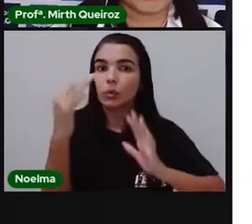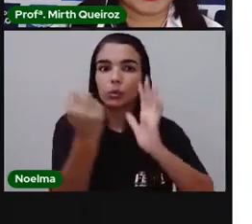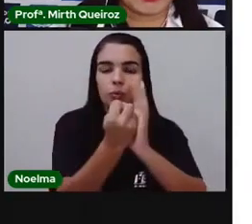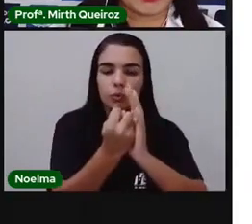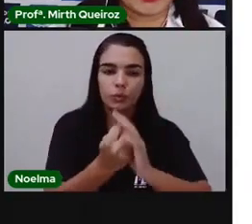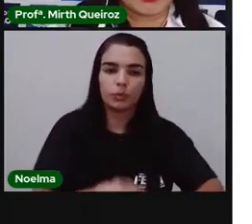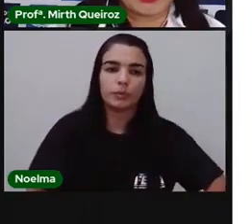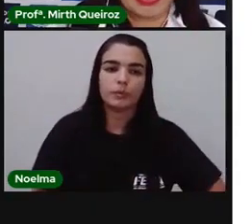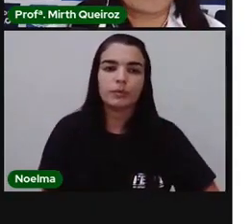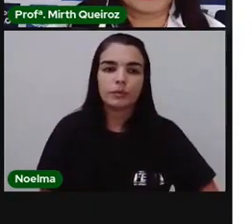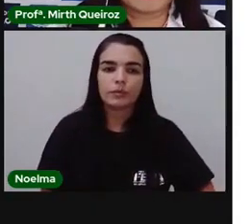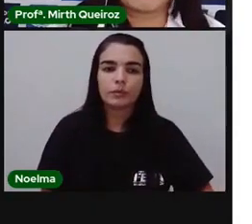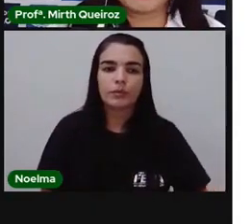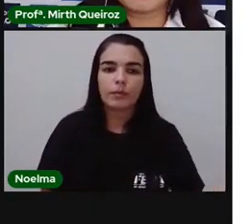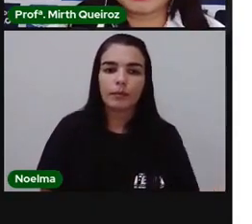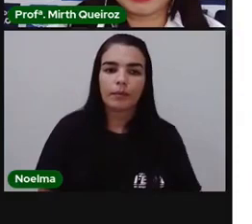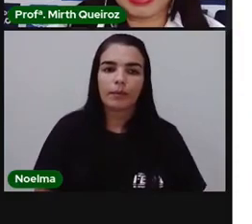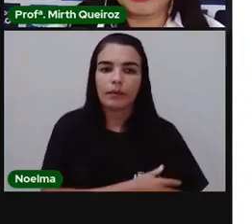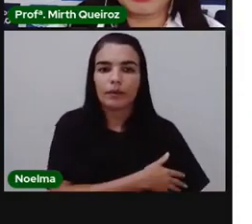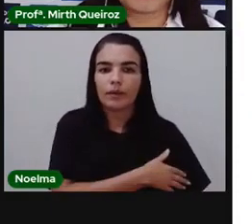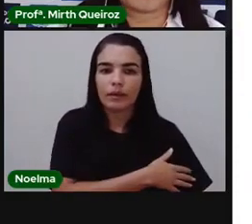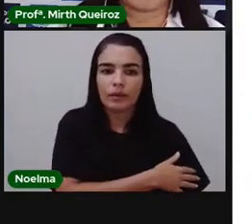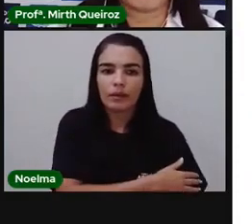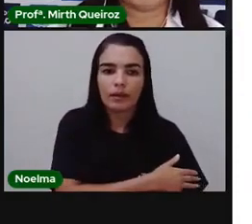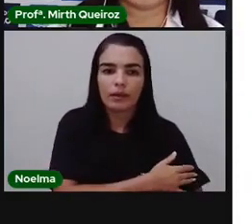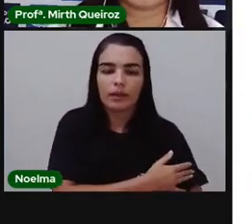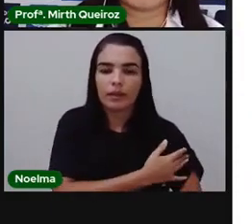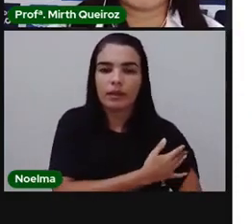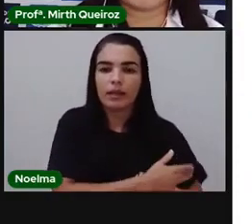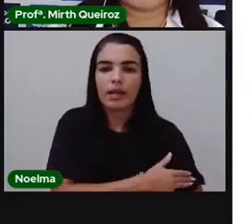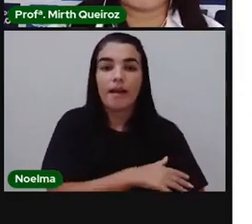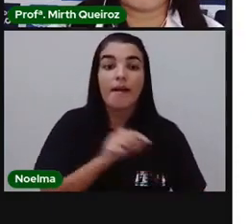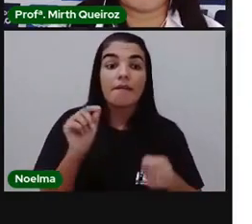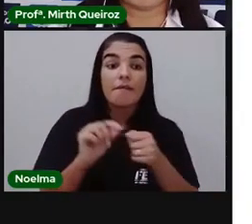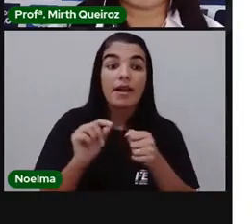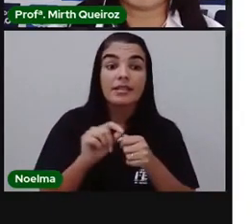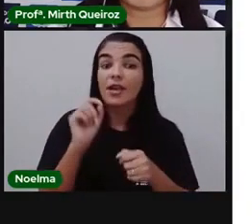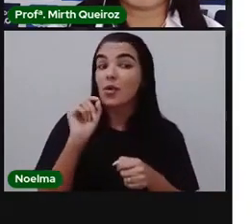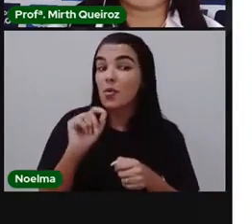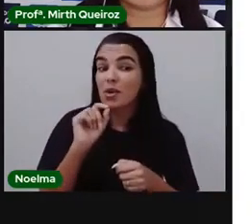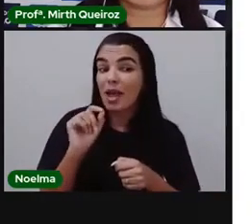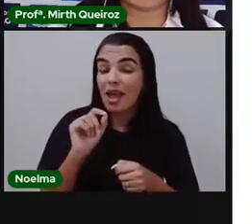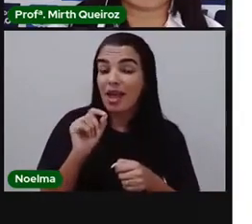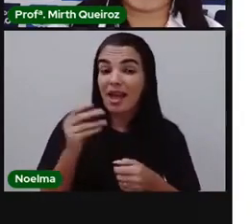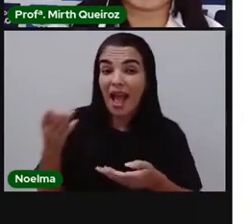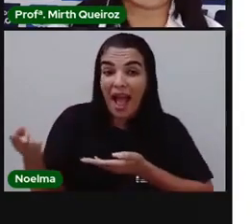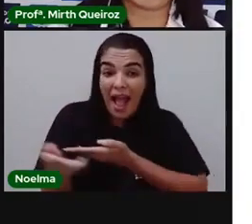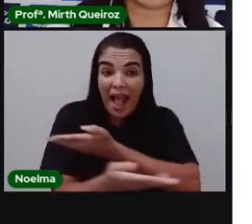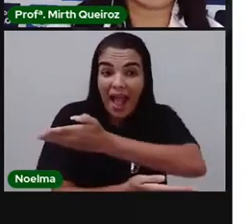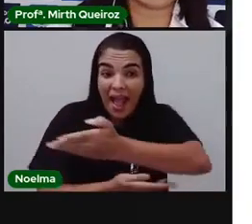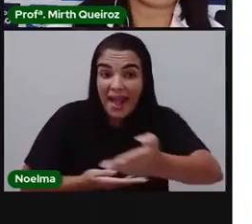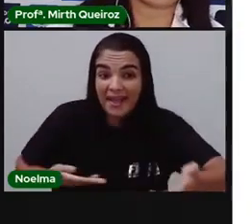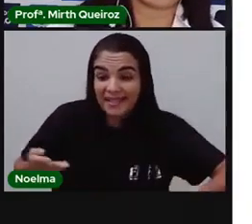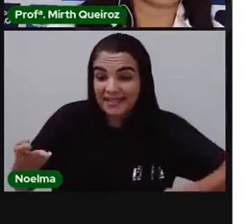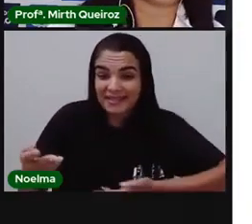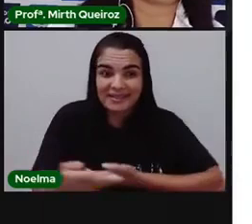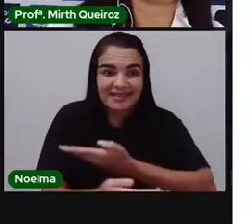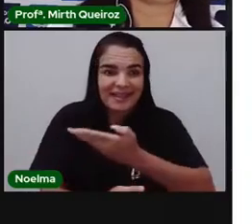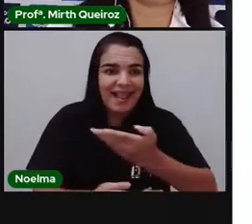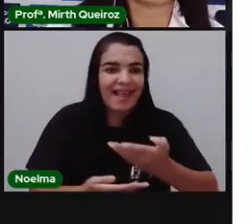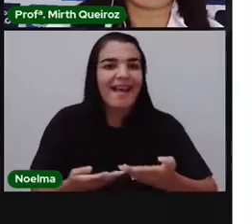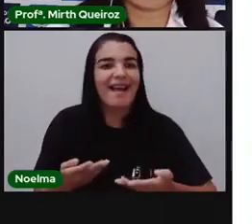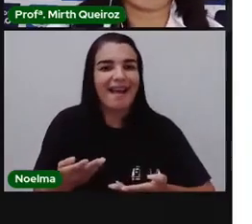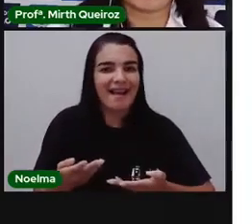extintos. Apostar na reciclagem e usar alternativas ao plástico. Ao invés da gente usar